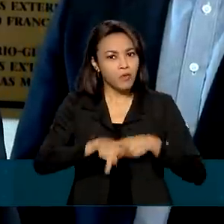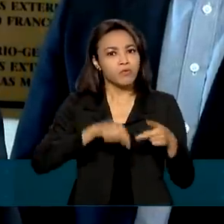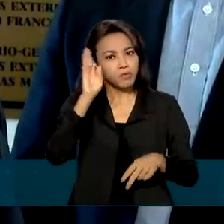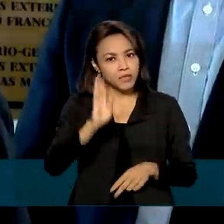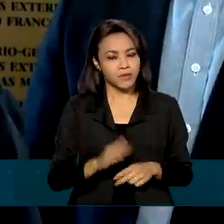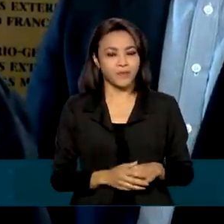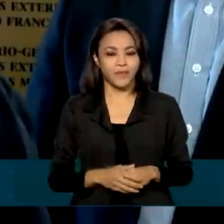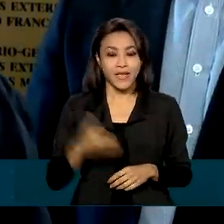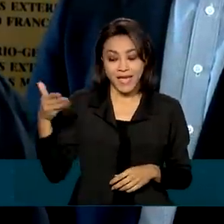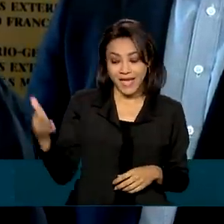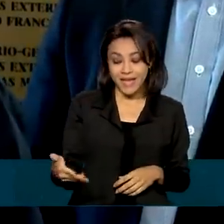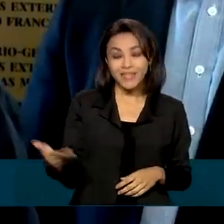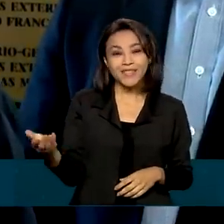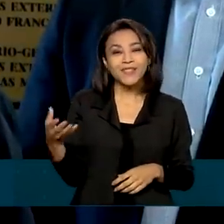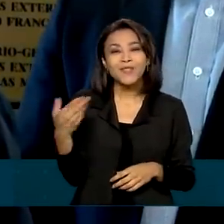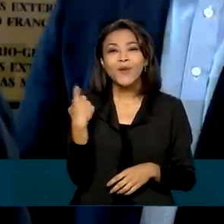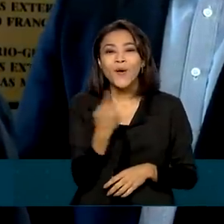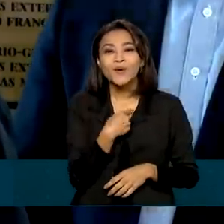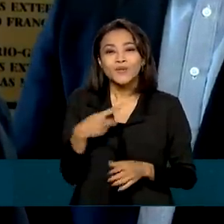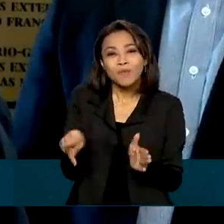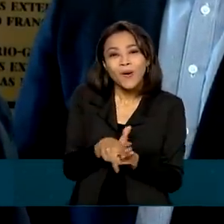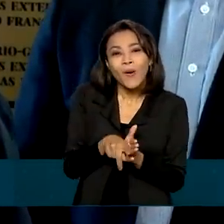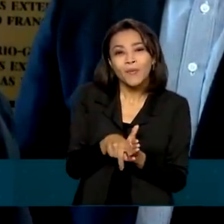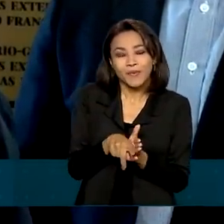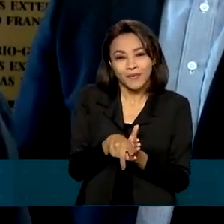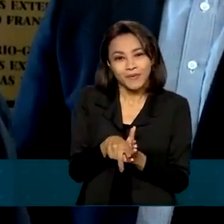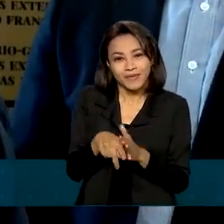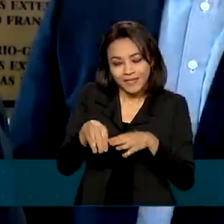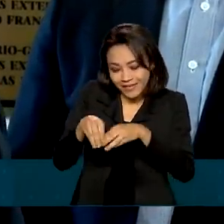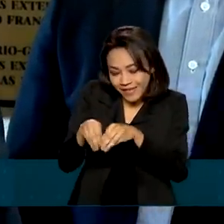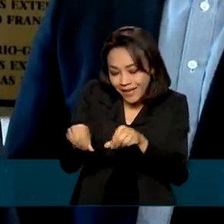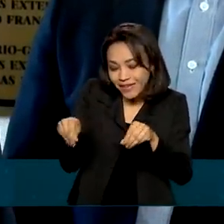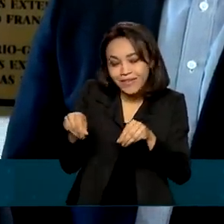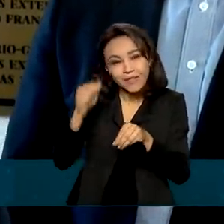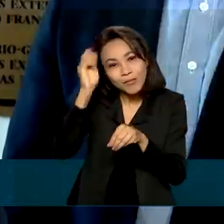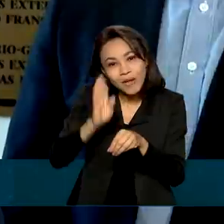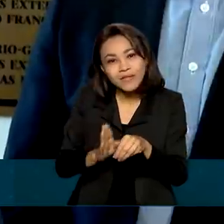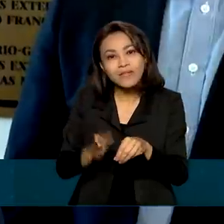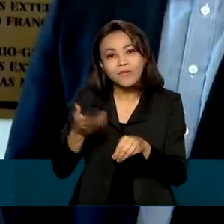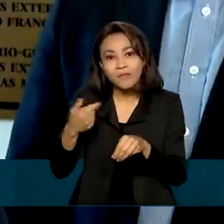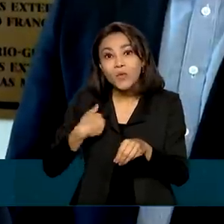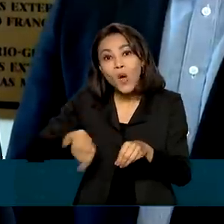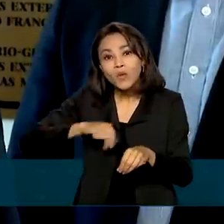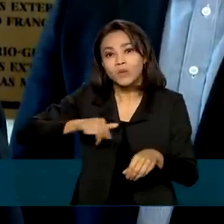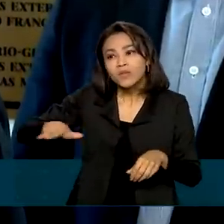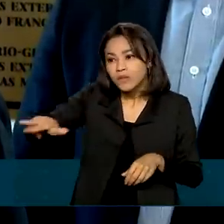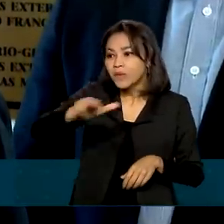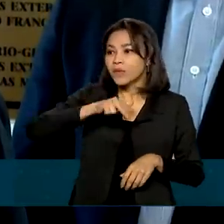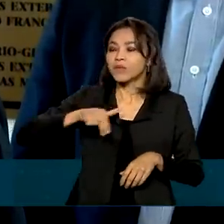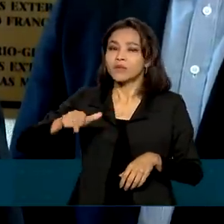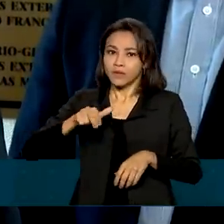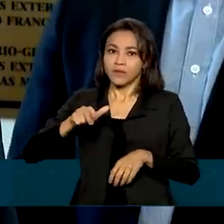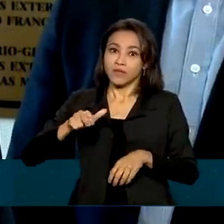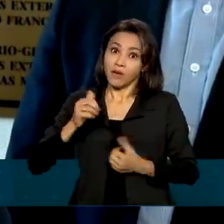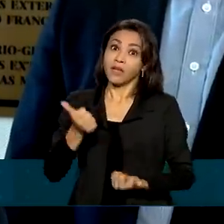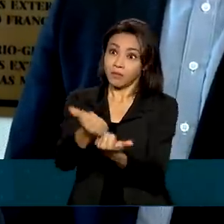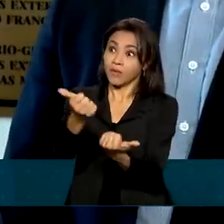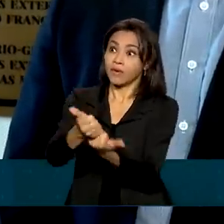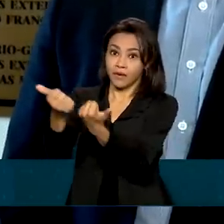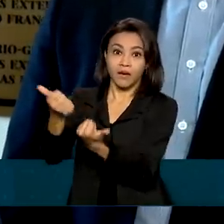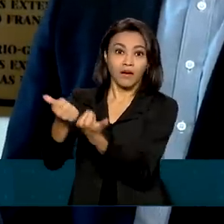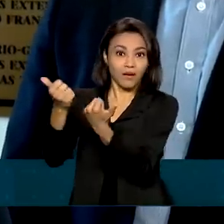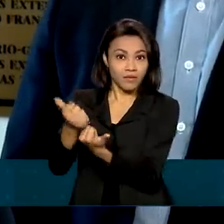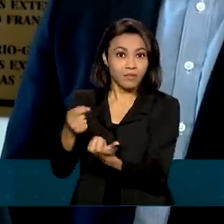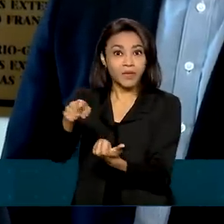pedaço do Brasil faz um bem enorme para os nossos irmãos que estão por aqui, porque eles procuram